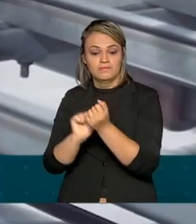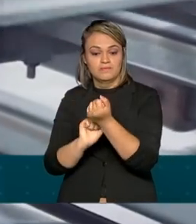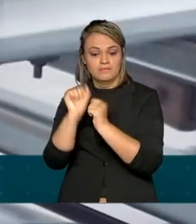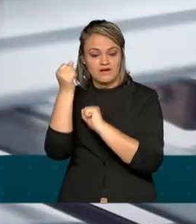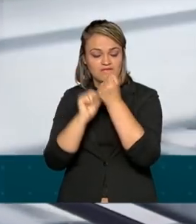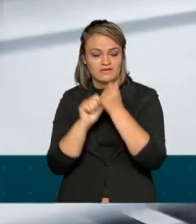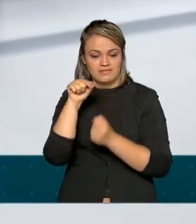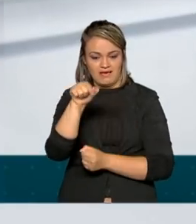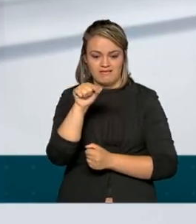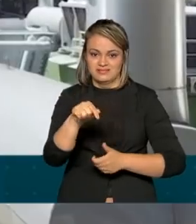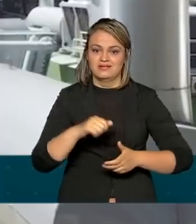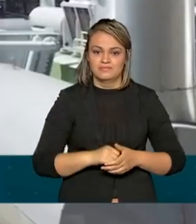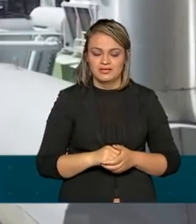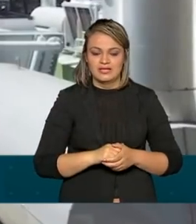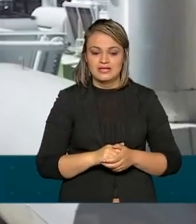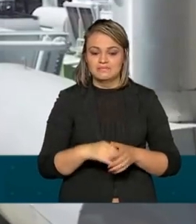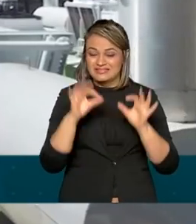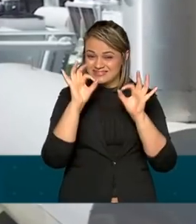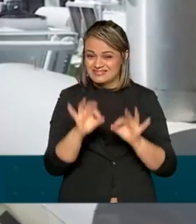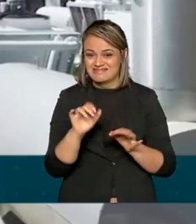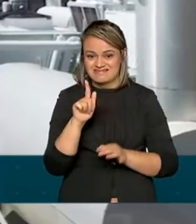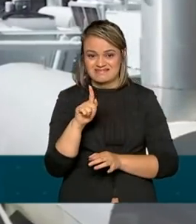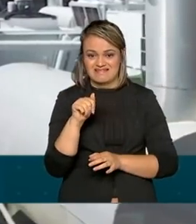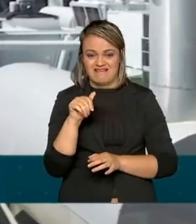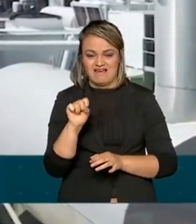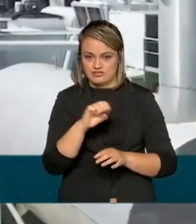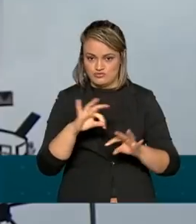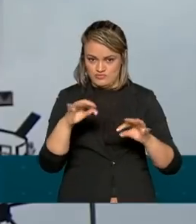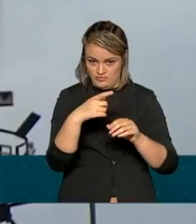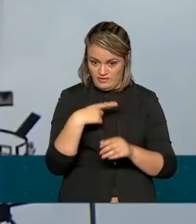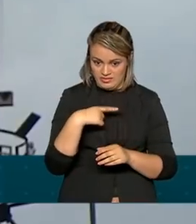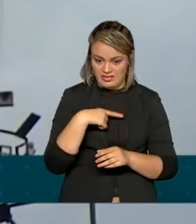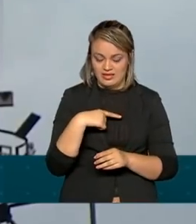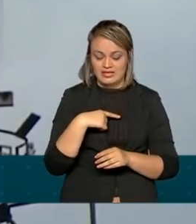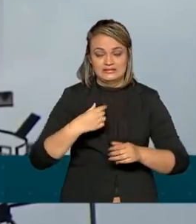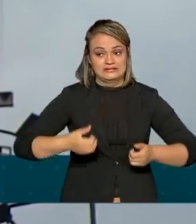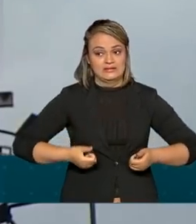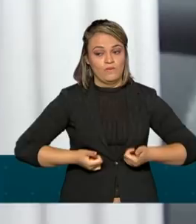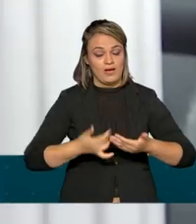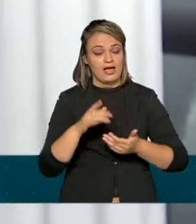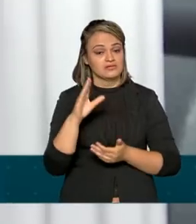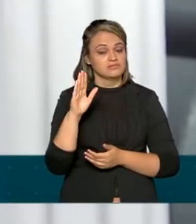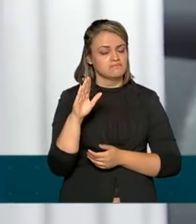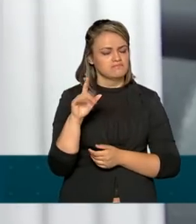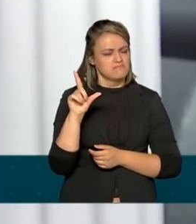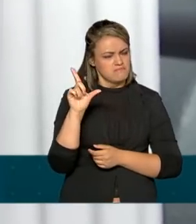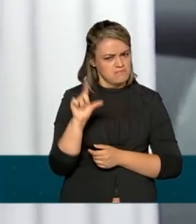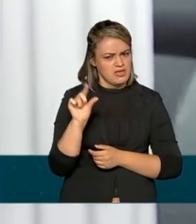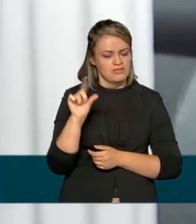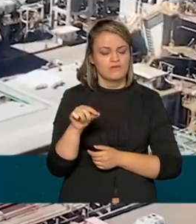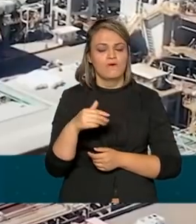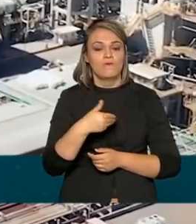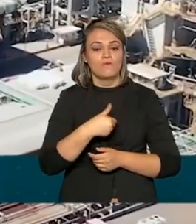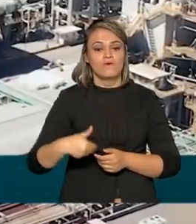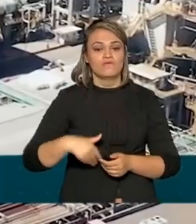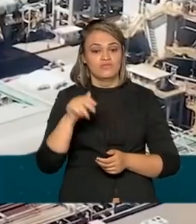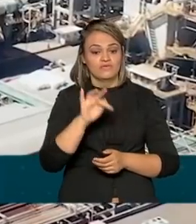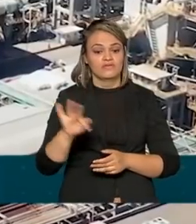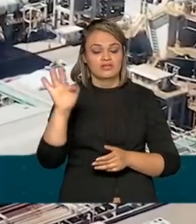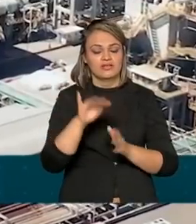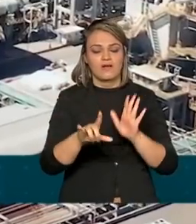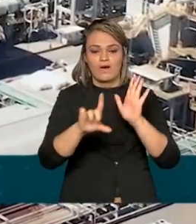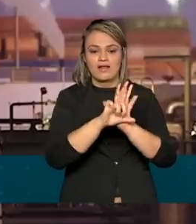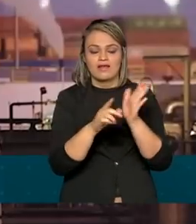E na busca de garantir gás de qualidade para todos, a um custo mais baixo, o governo federal sancionou a lei que vai